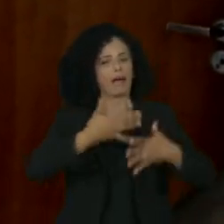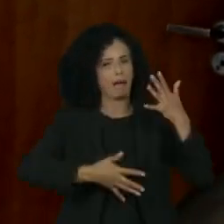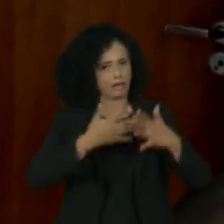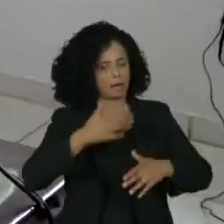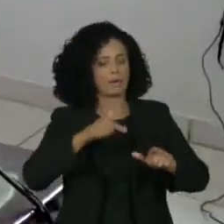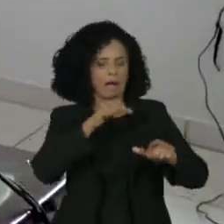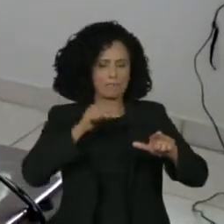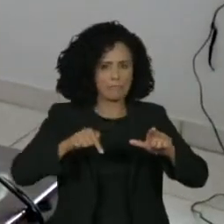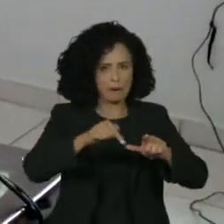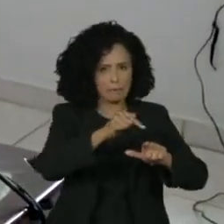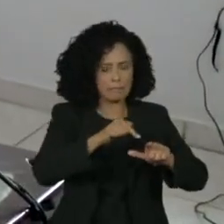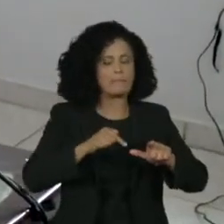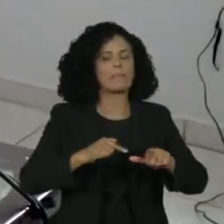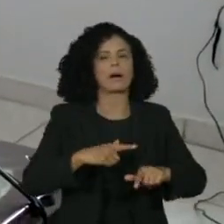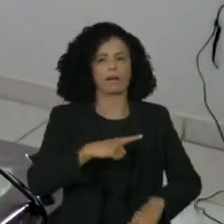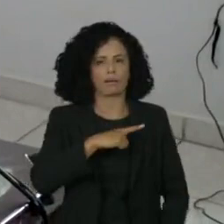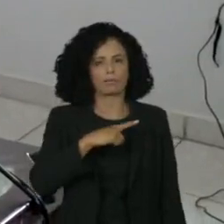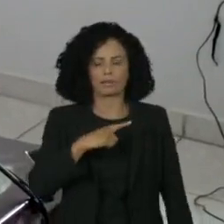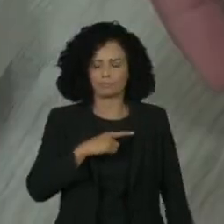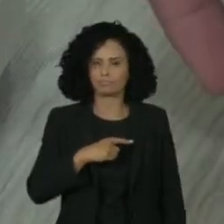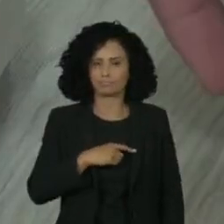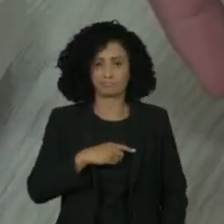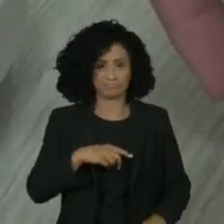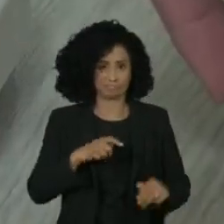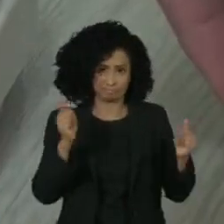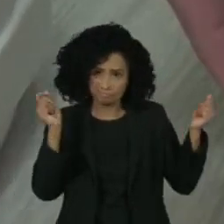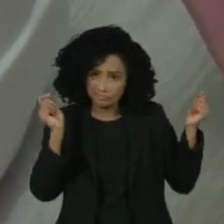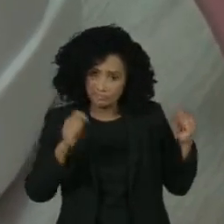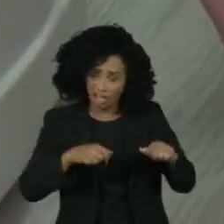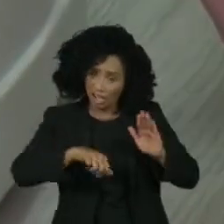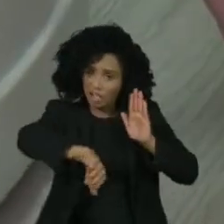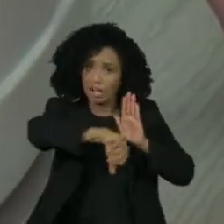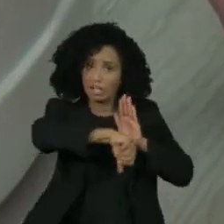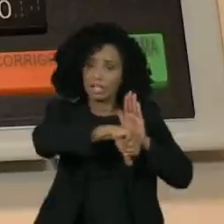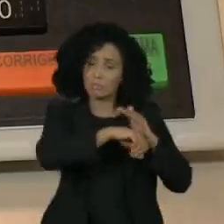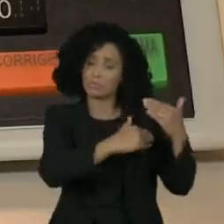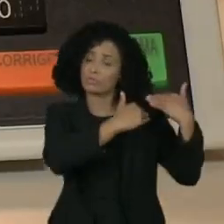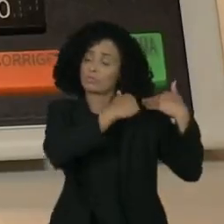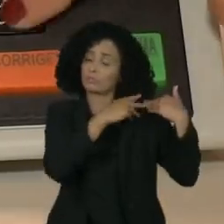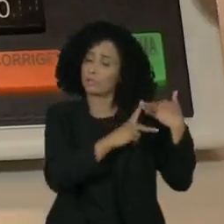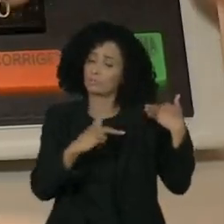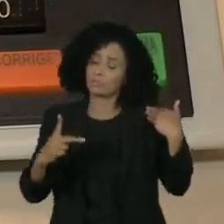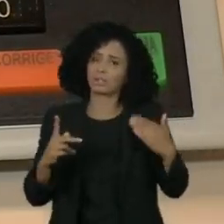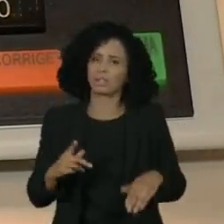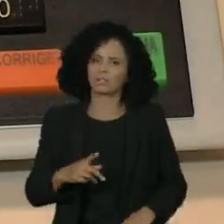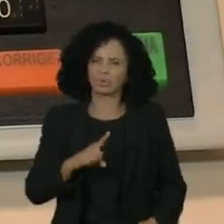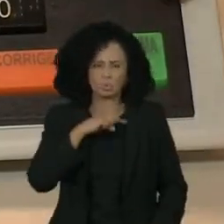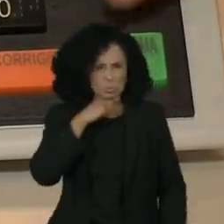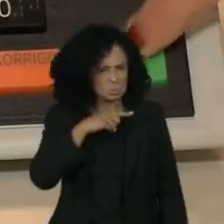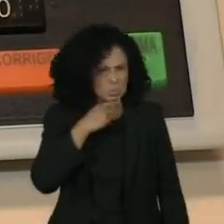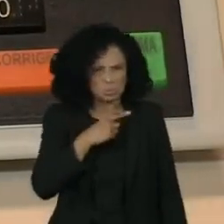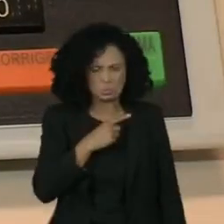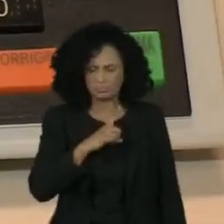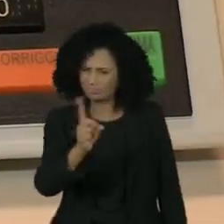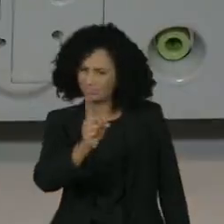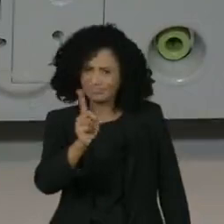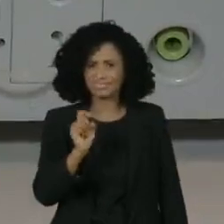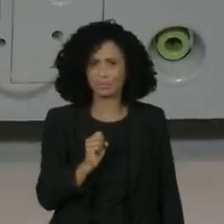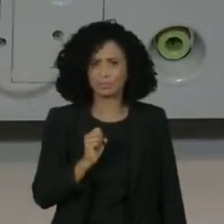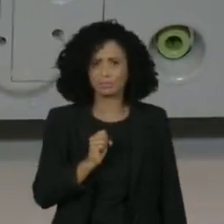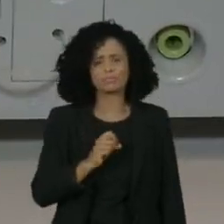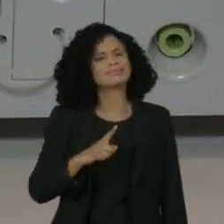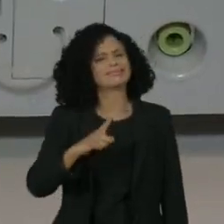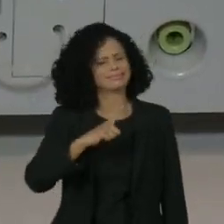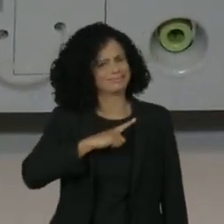urnas eletrônicas. Isso pode configurar crime de responsabilidade. Não há dúvida nenhuma, quer dizer, há uma